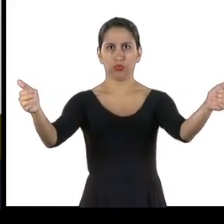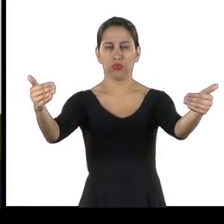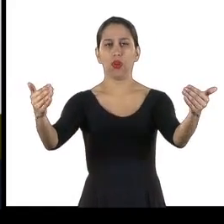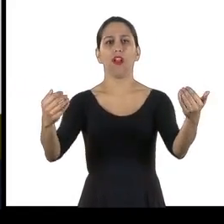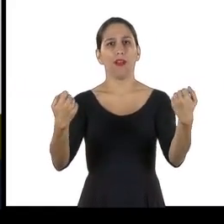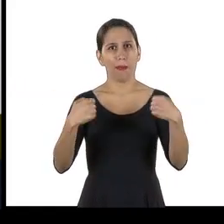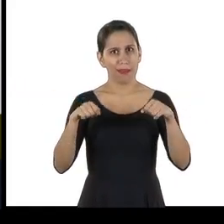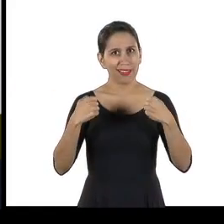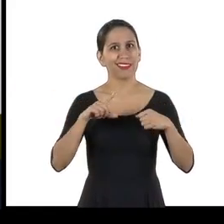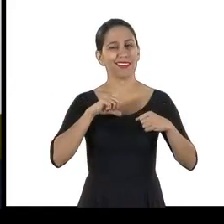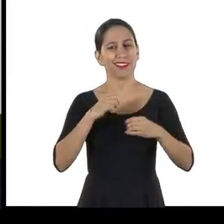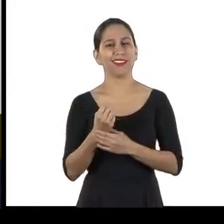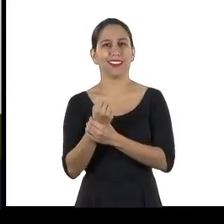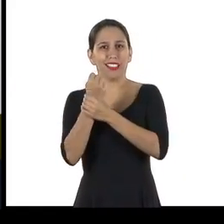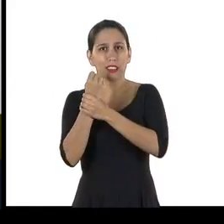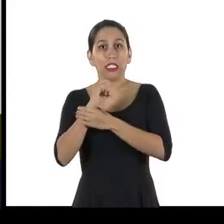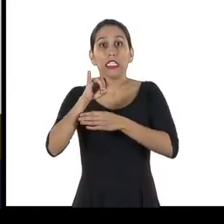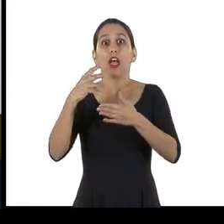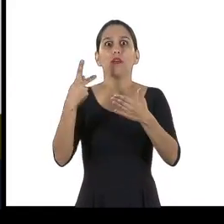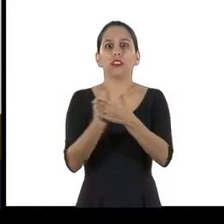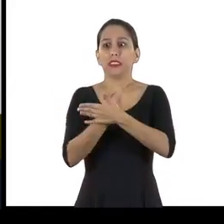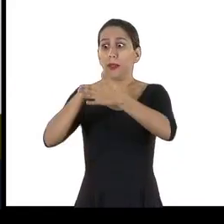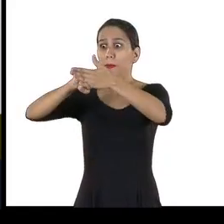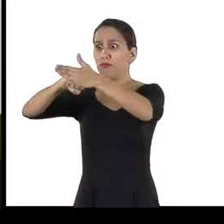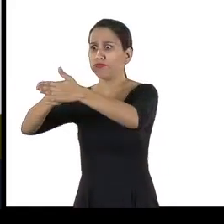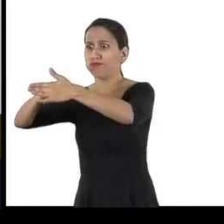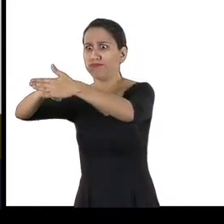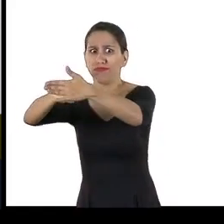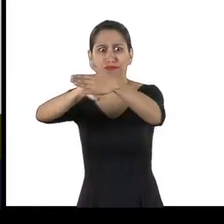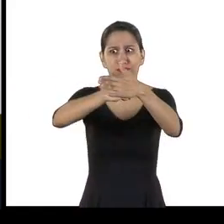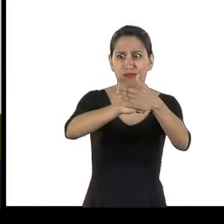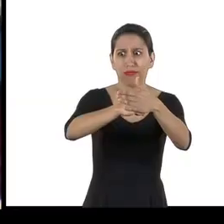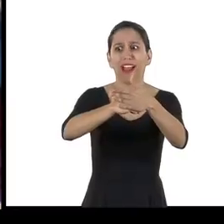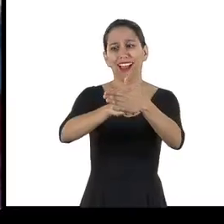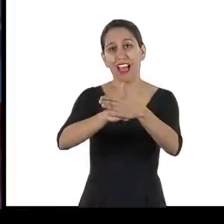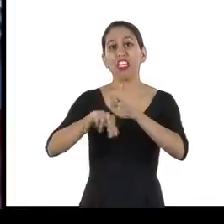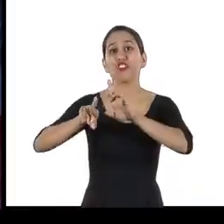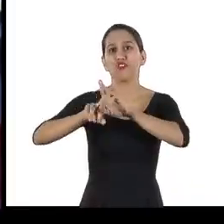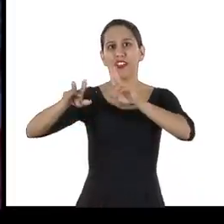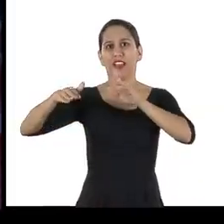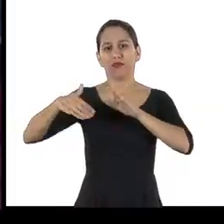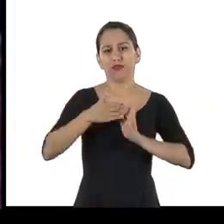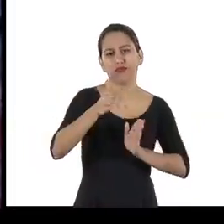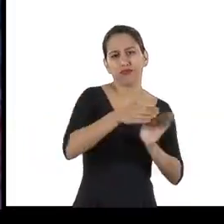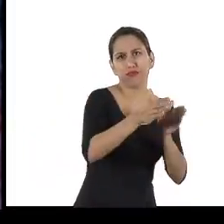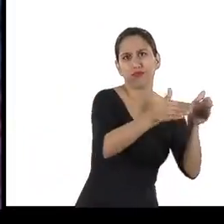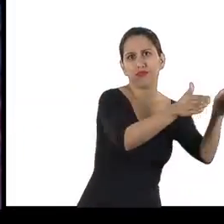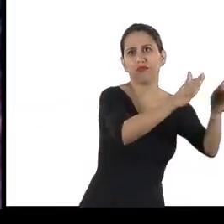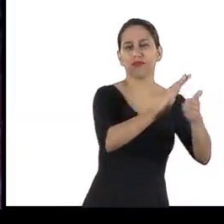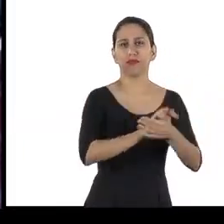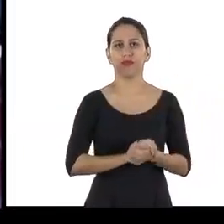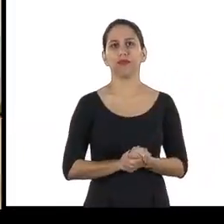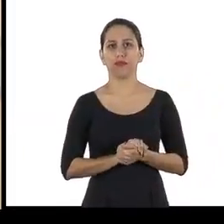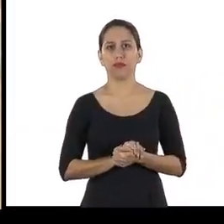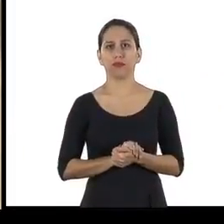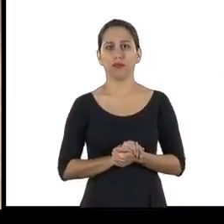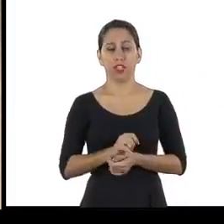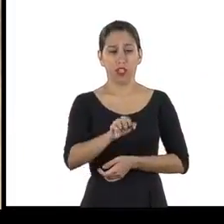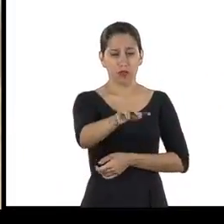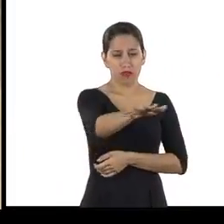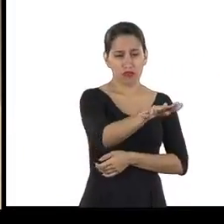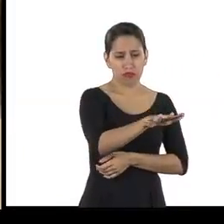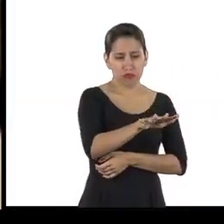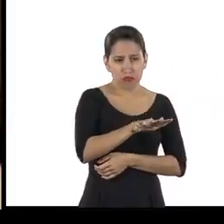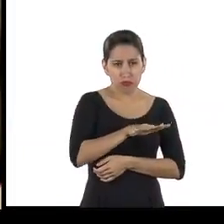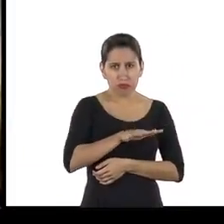segurança em caso de bloqueio acidental de um dos acessos. E as não pavimentadas devem ser periodicamente